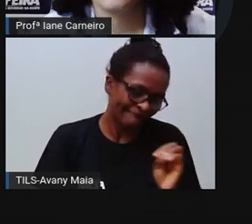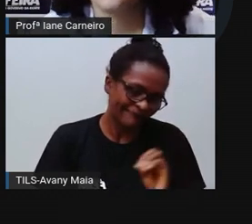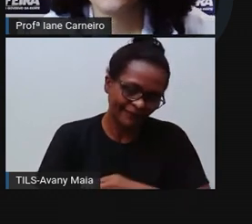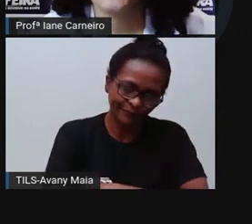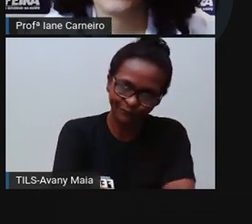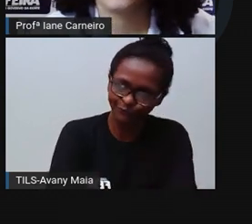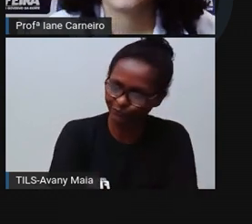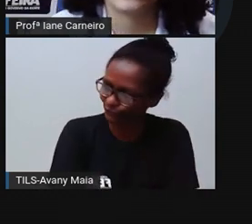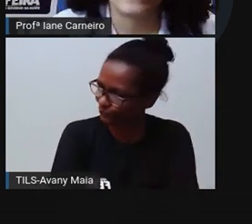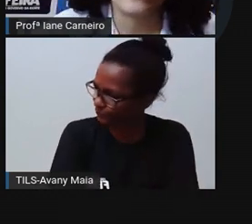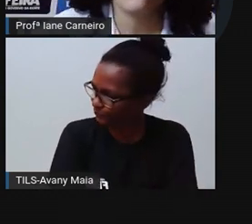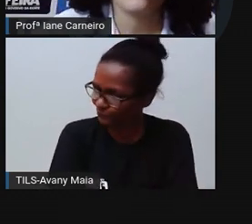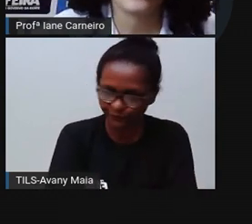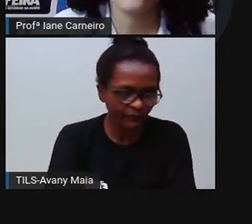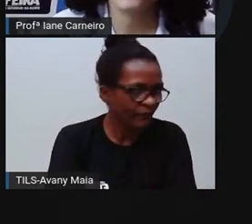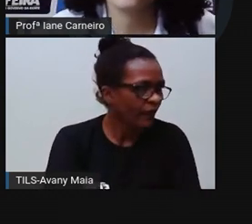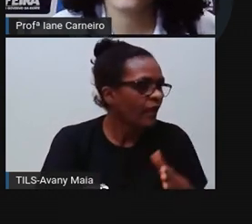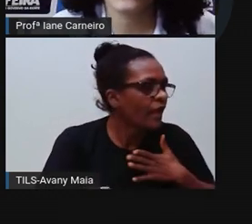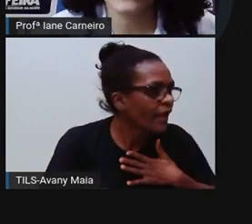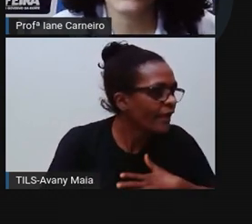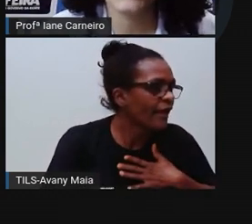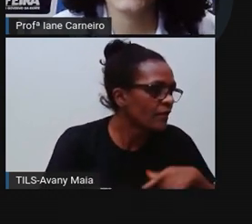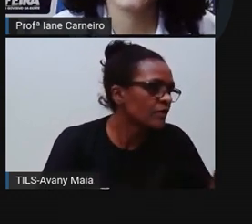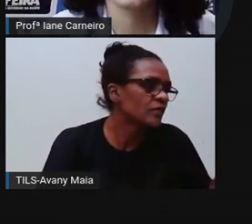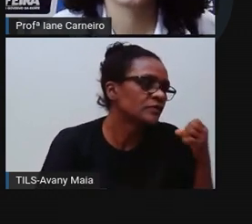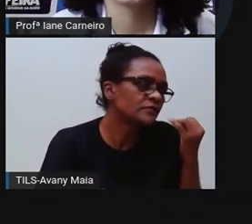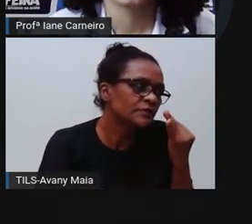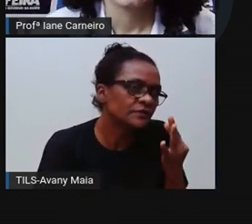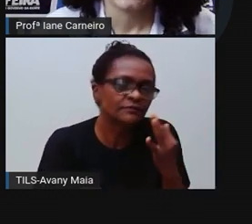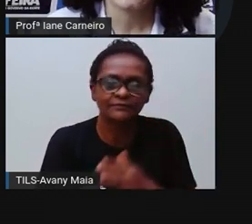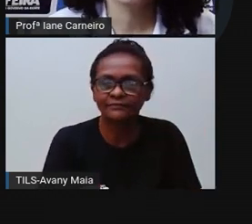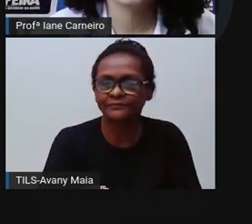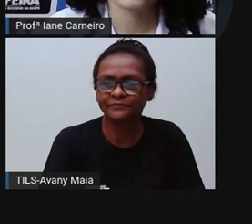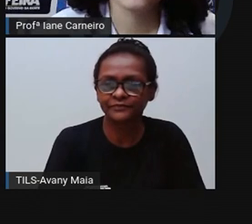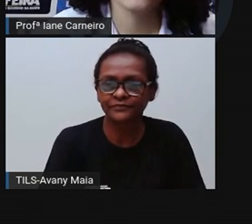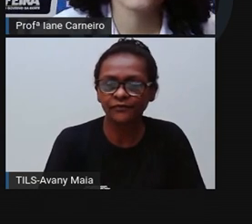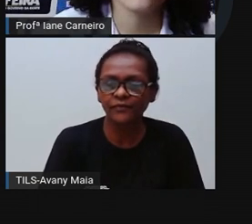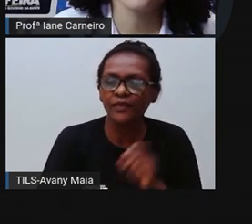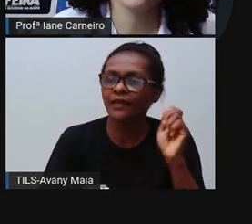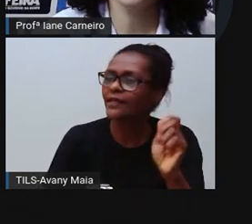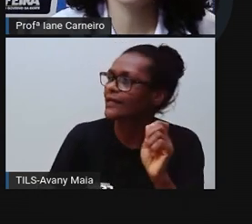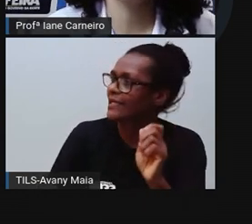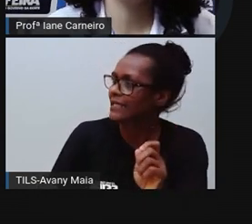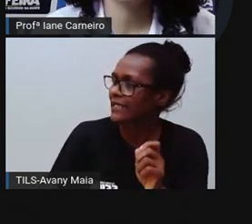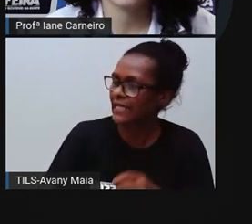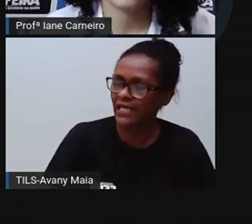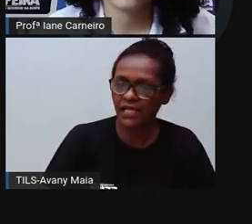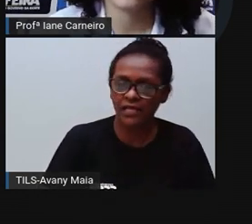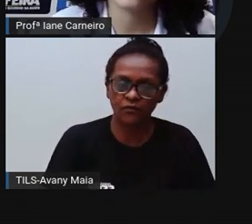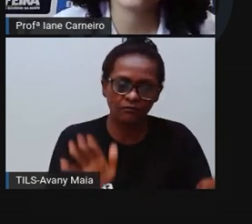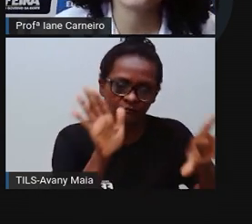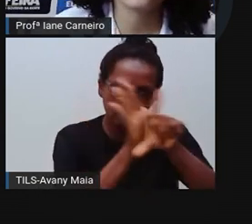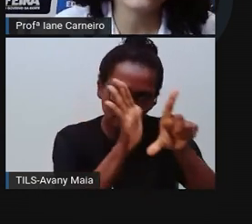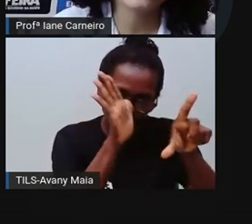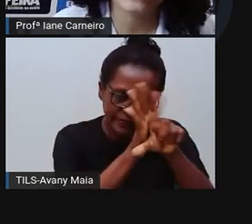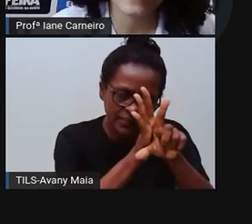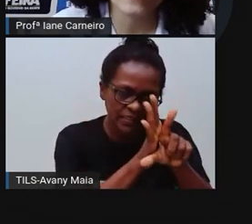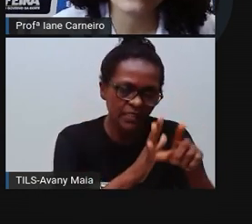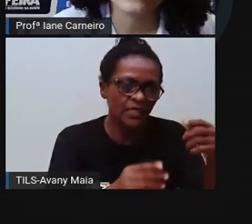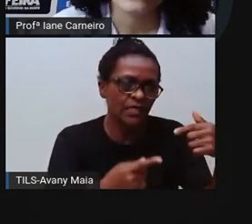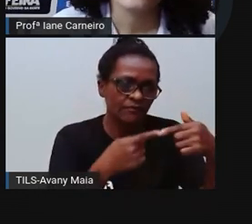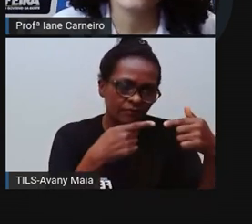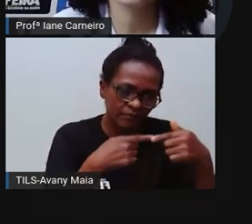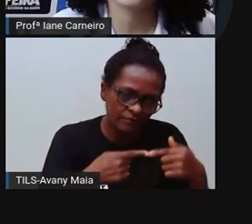Franginha vai e fala. Calma, eu explico. Estatuto é um conjunto de regras que são as